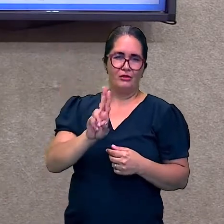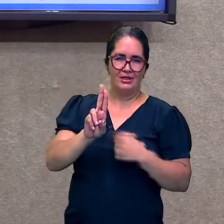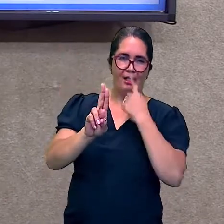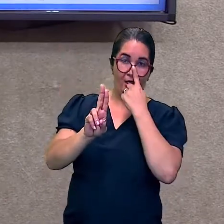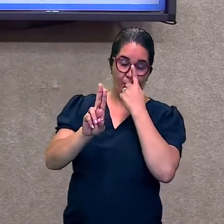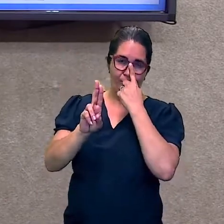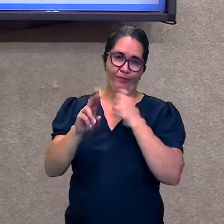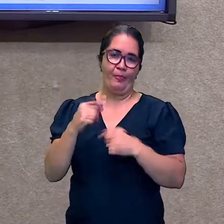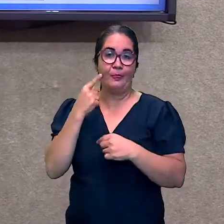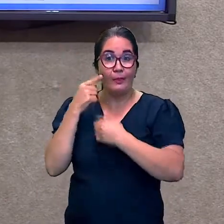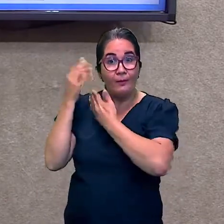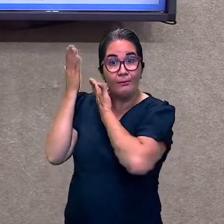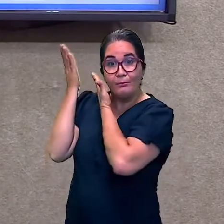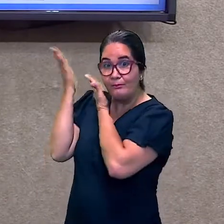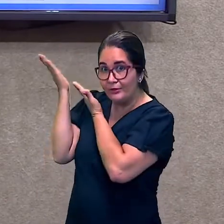essa.